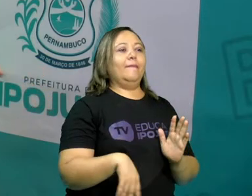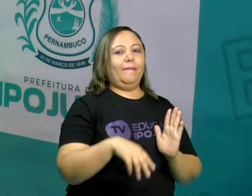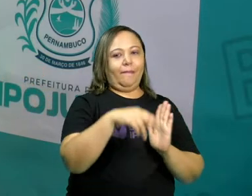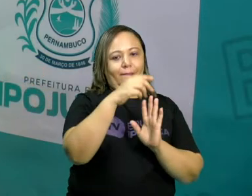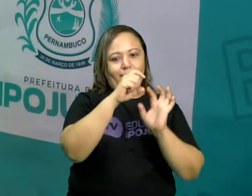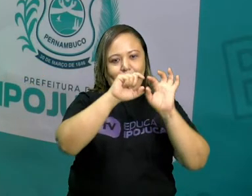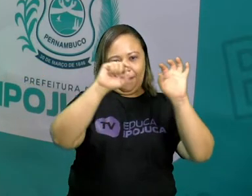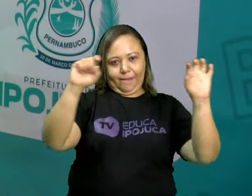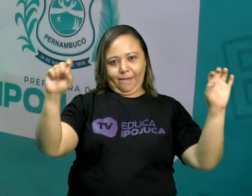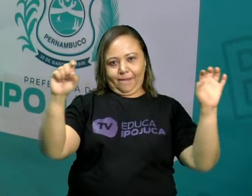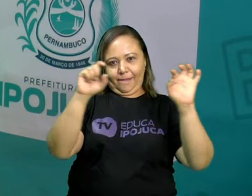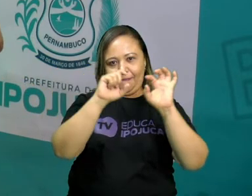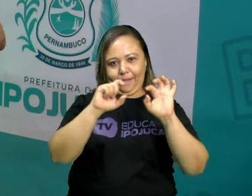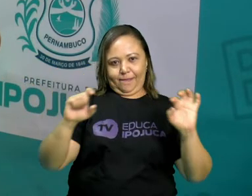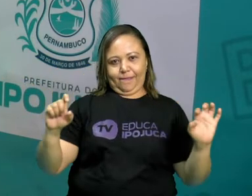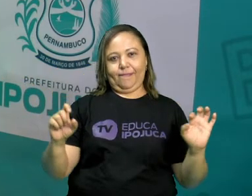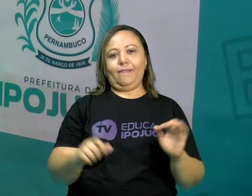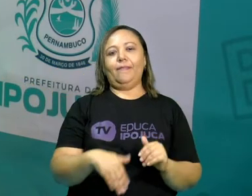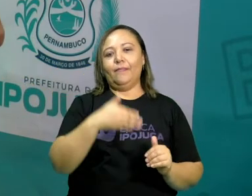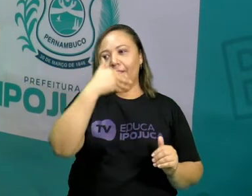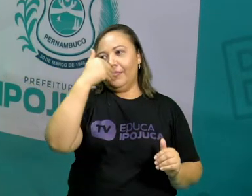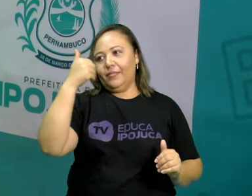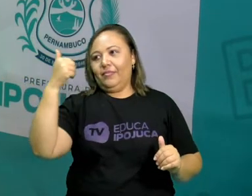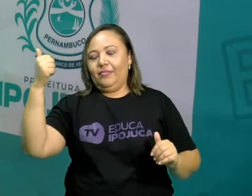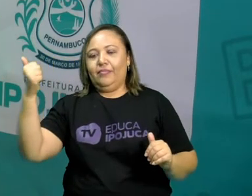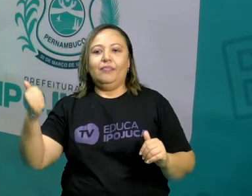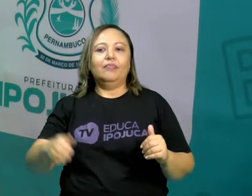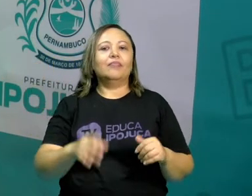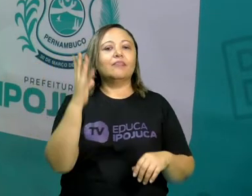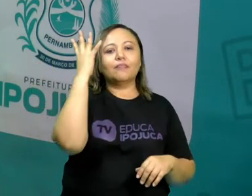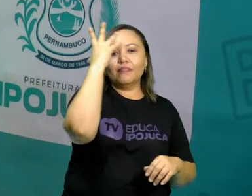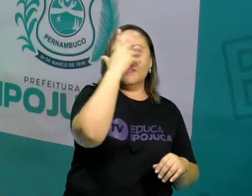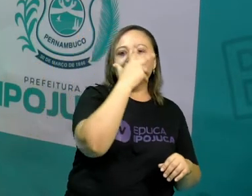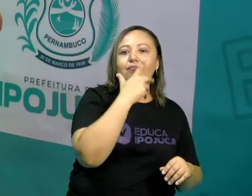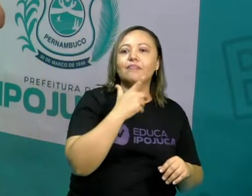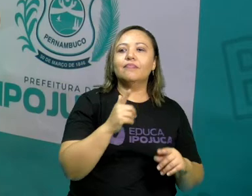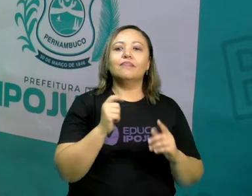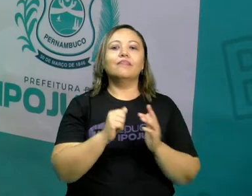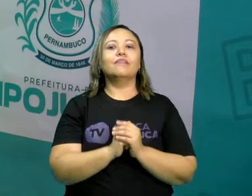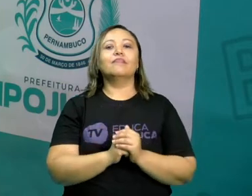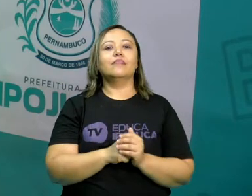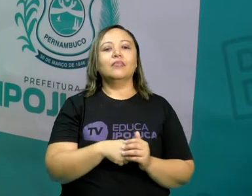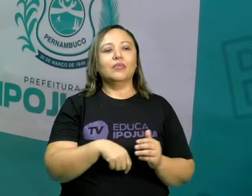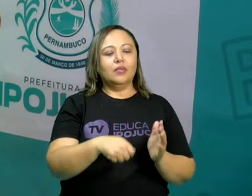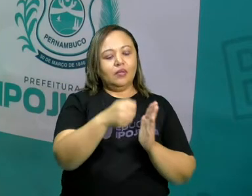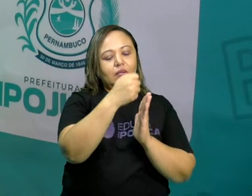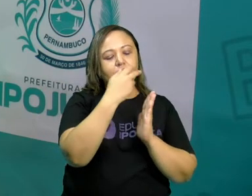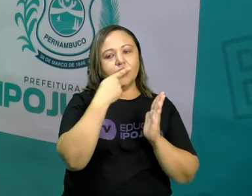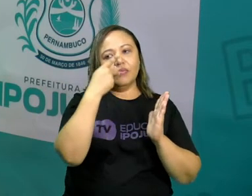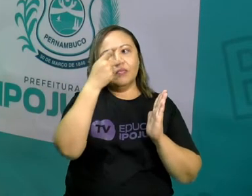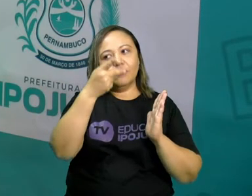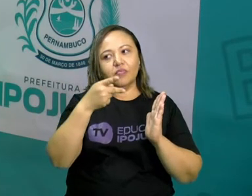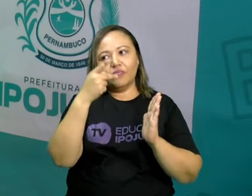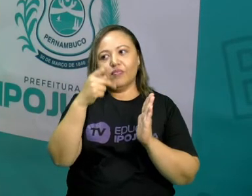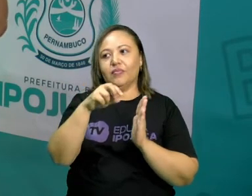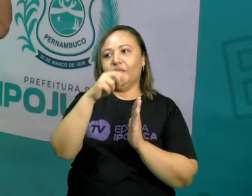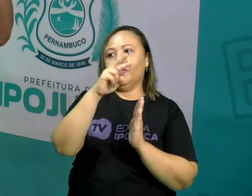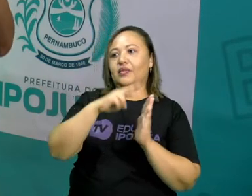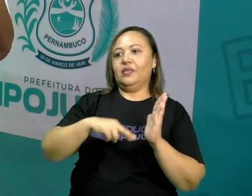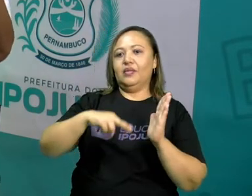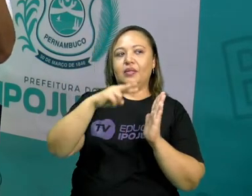bonita. Que é para isso que a gente estuda. Para melhorar o nosso vocabulário, o nosso falar, o nosso escrever, o nosso ler.